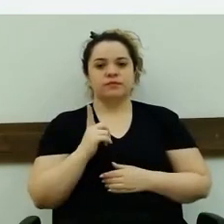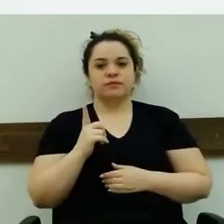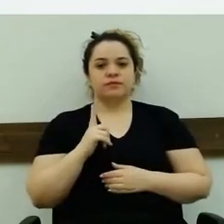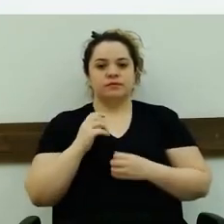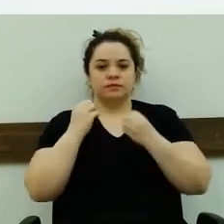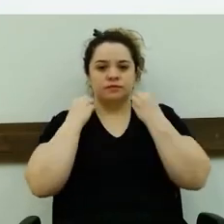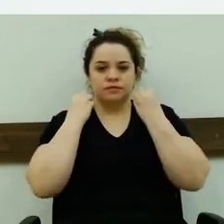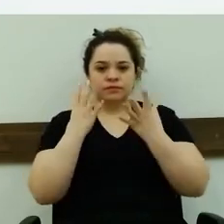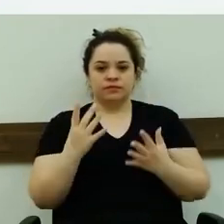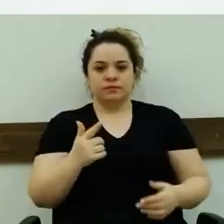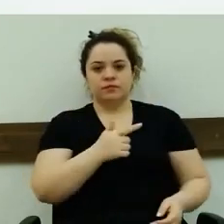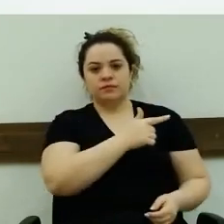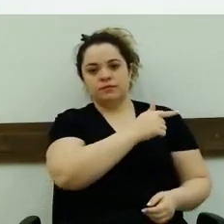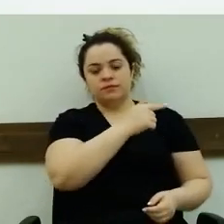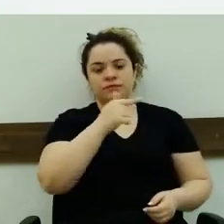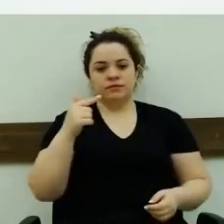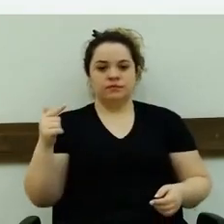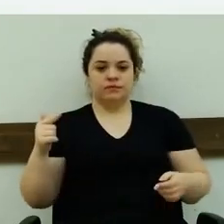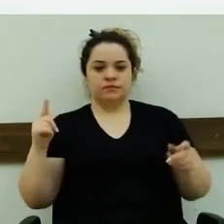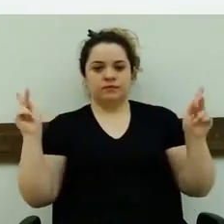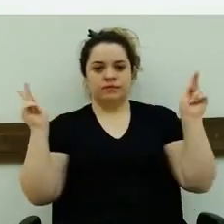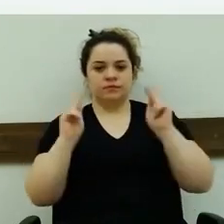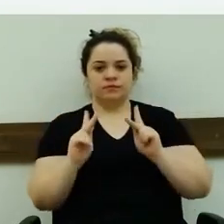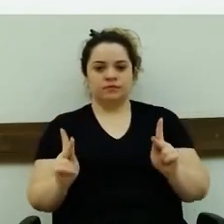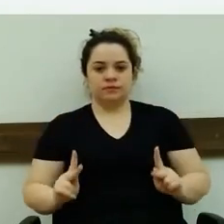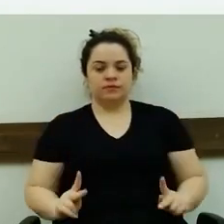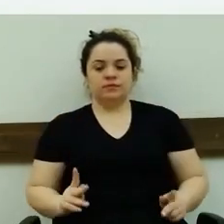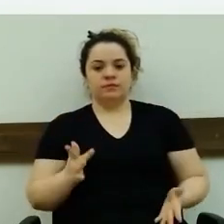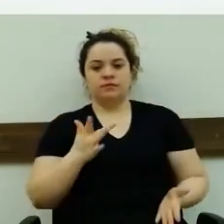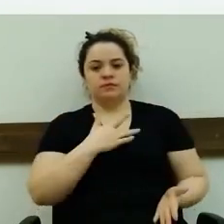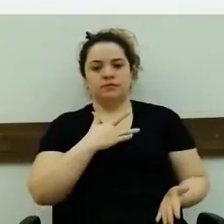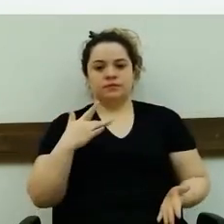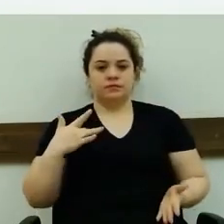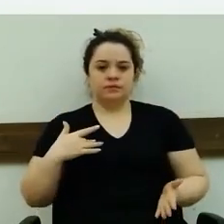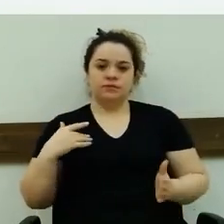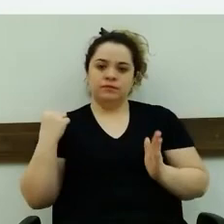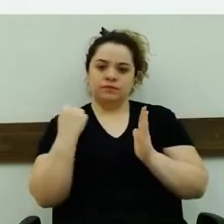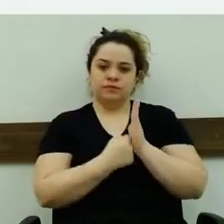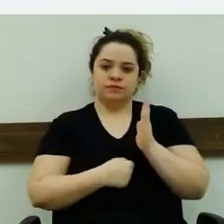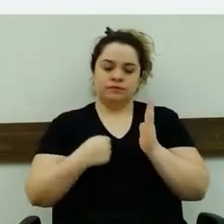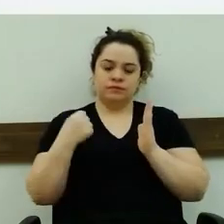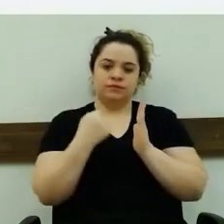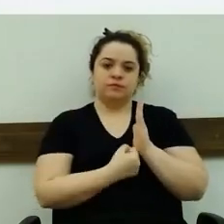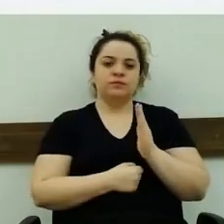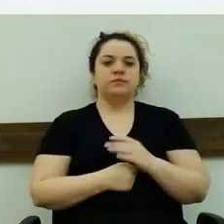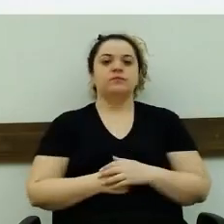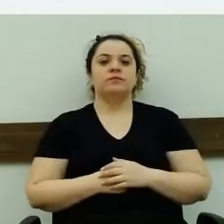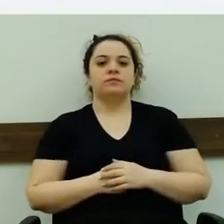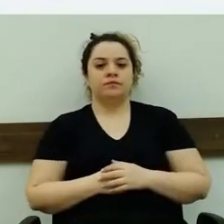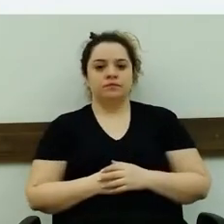uma boa semana, com paz, saúde e vamos à luta. Que atrás vem gente. Obrigado a todos. Obrigado. Obrigado.